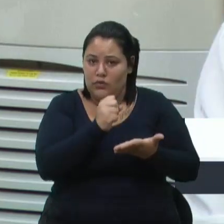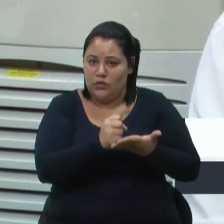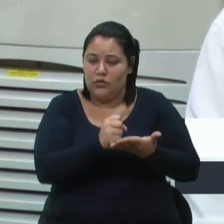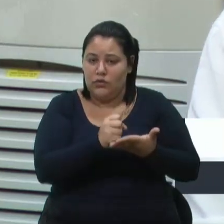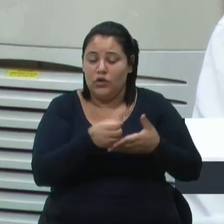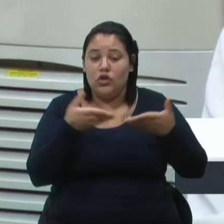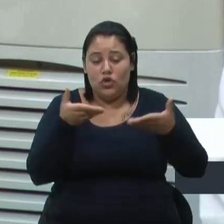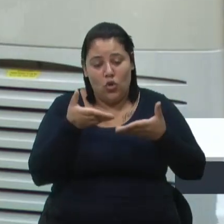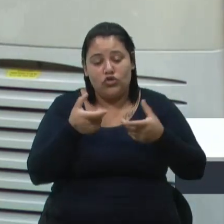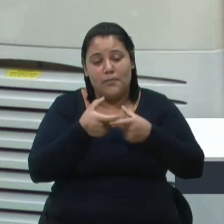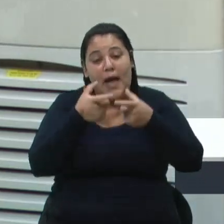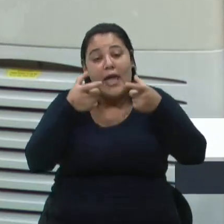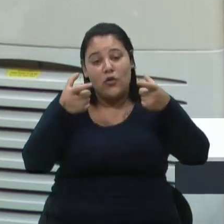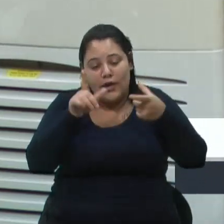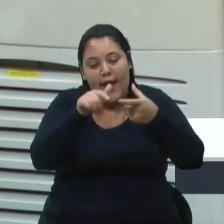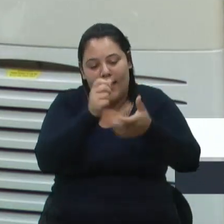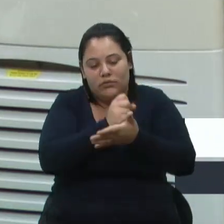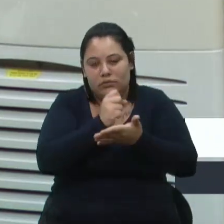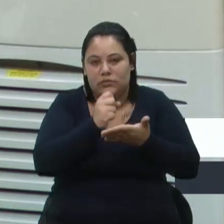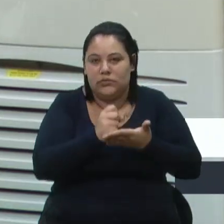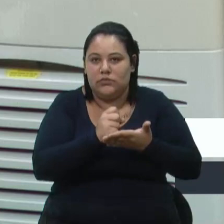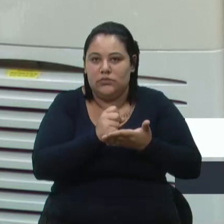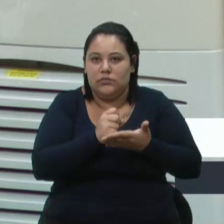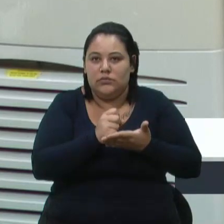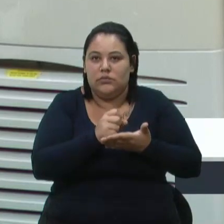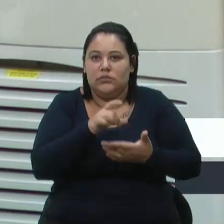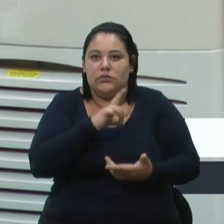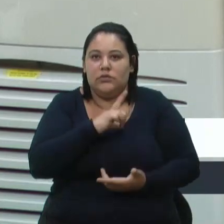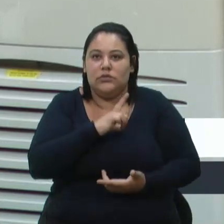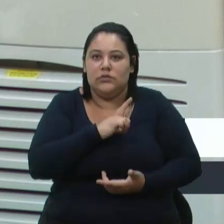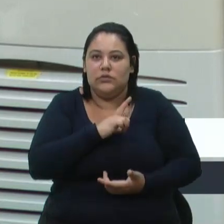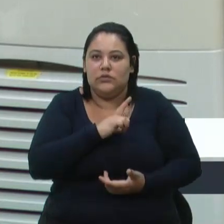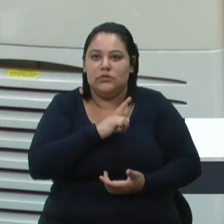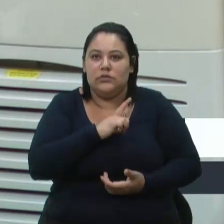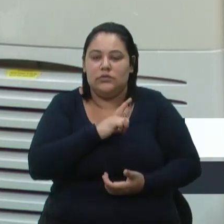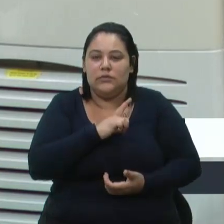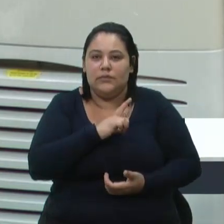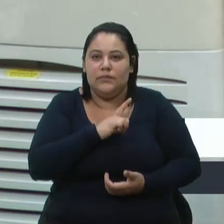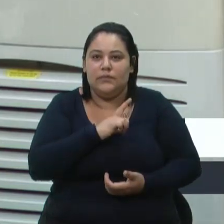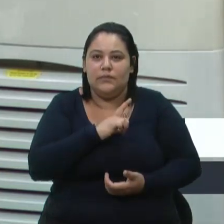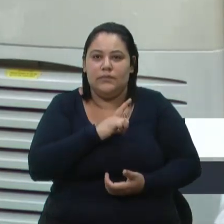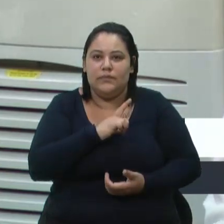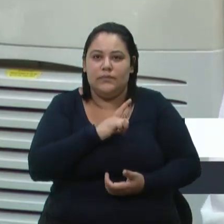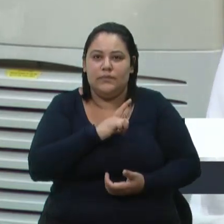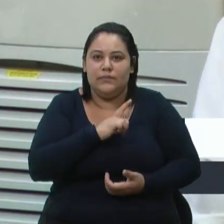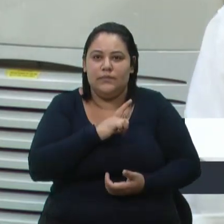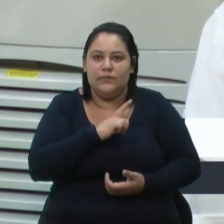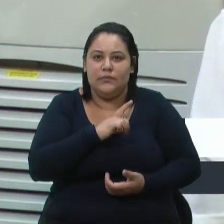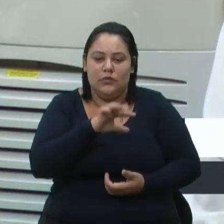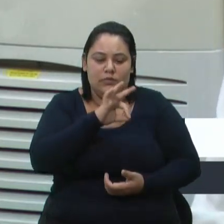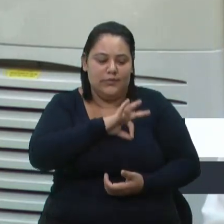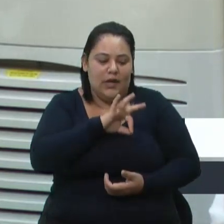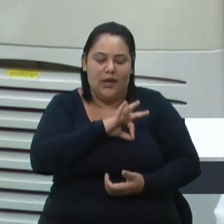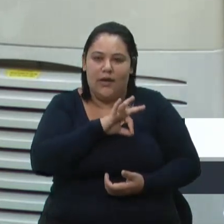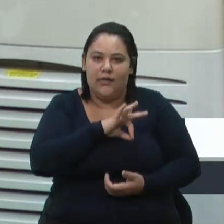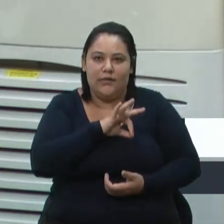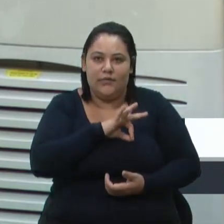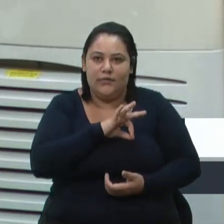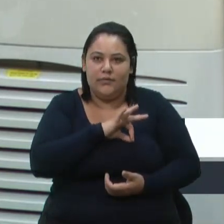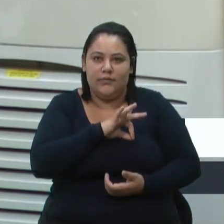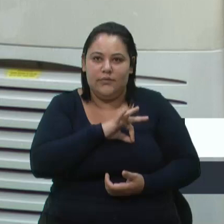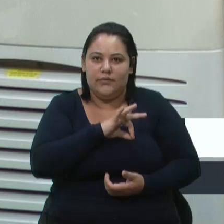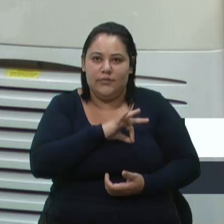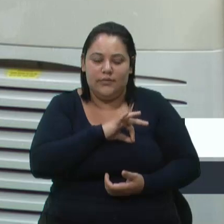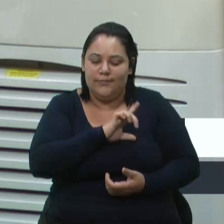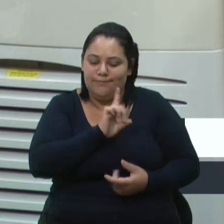professores são contratados, ganham uma remuneração que é